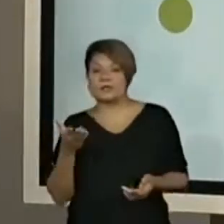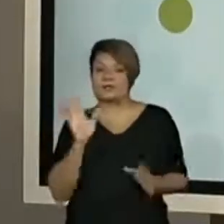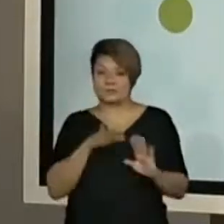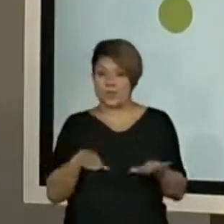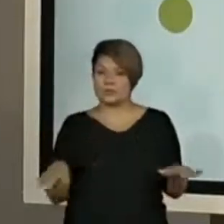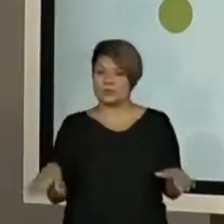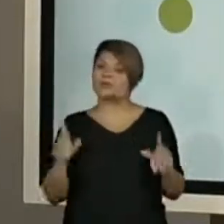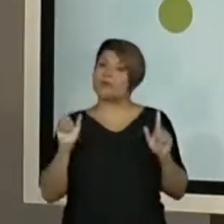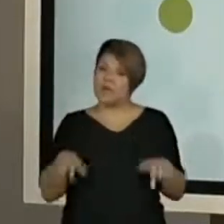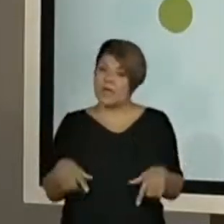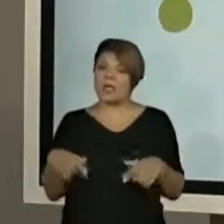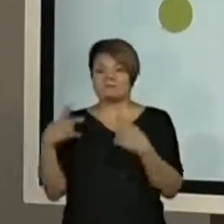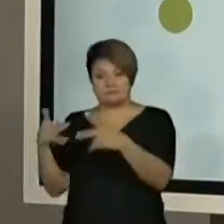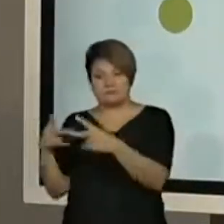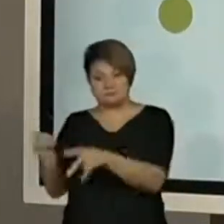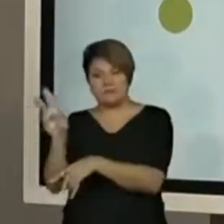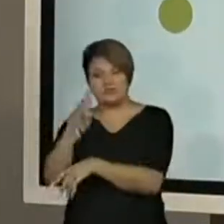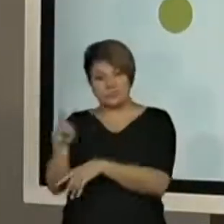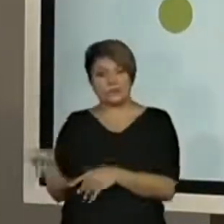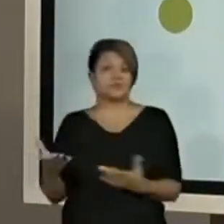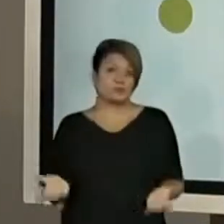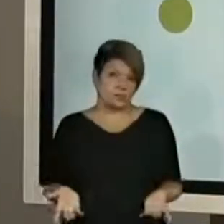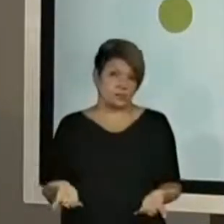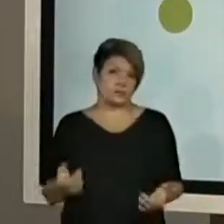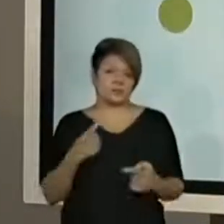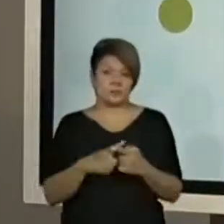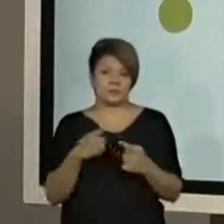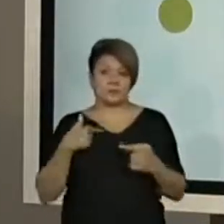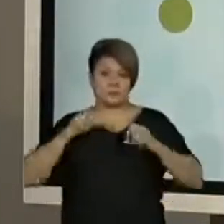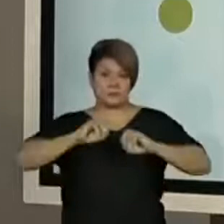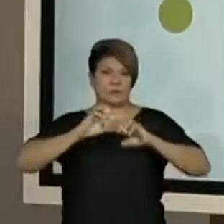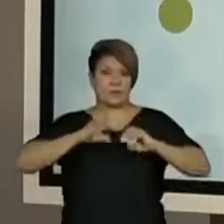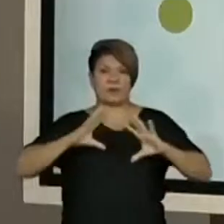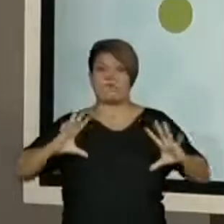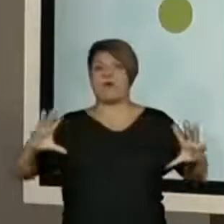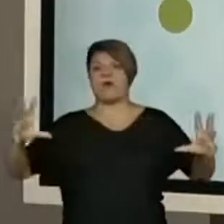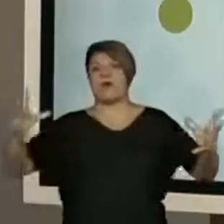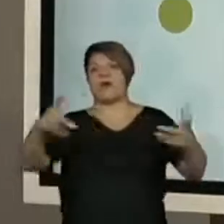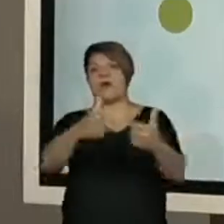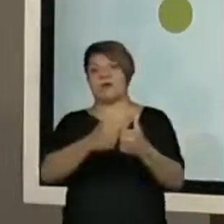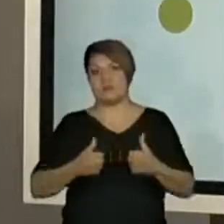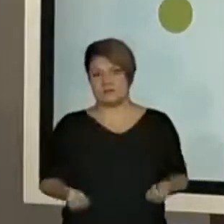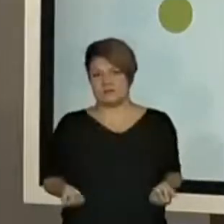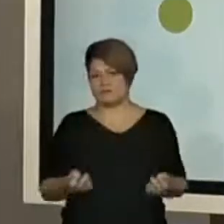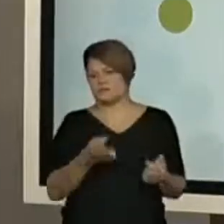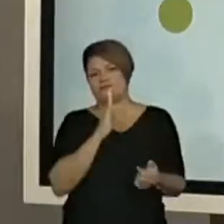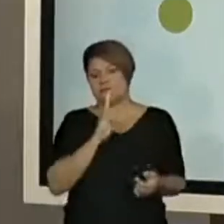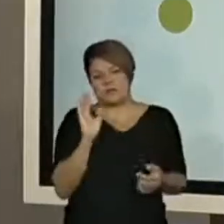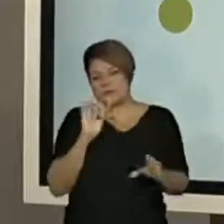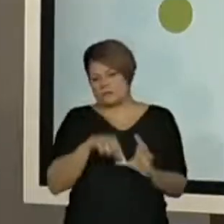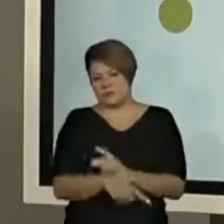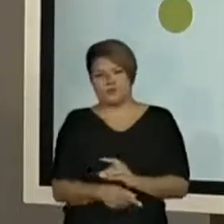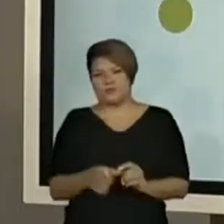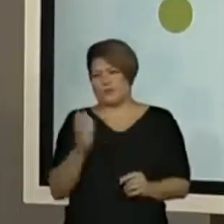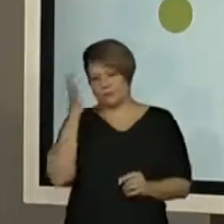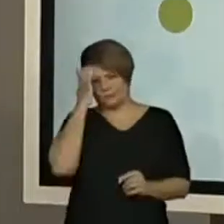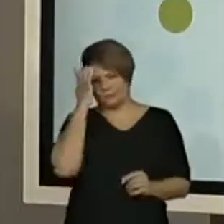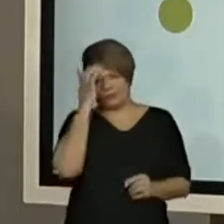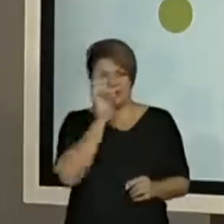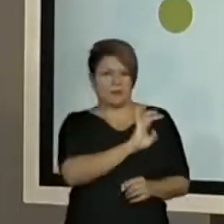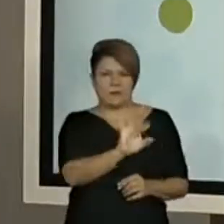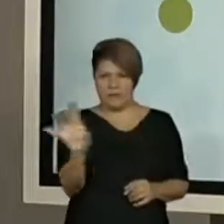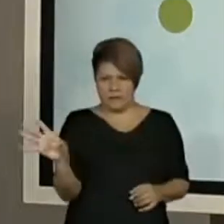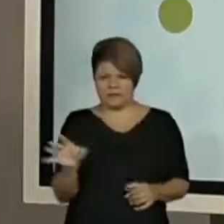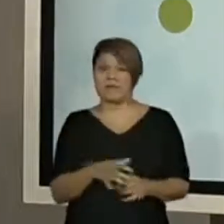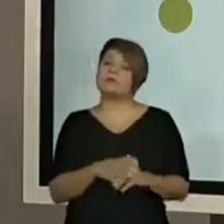são vocês mesmos. A gente dá aula para muitas crianças e não tem certeza do saber de cada um. Vocês podem